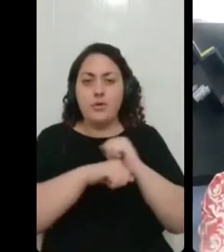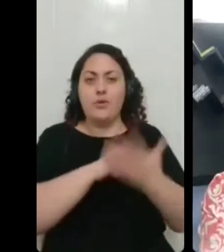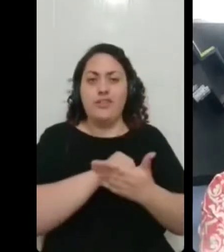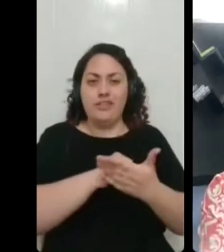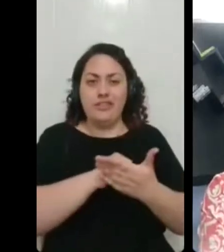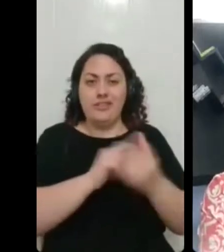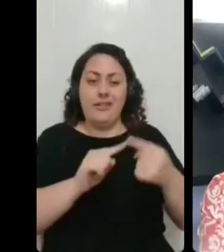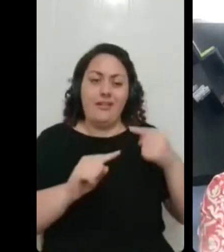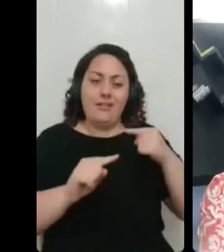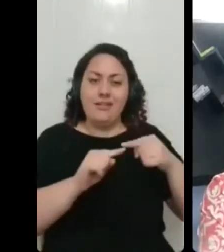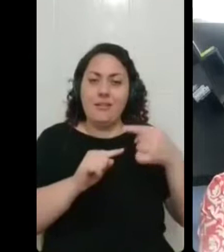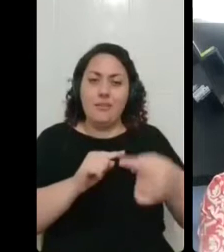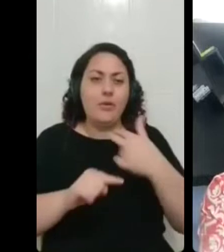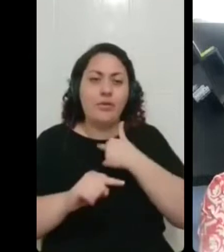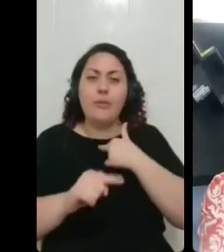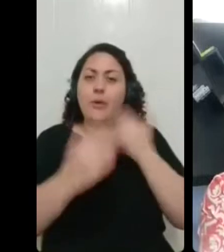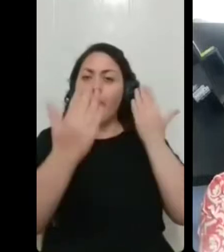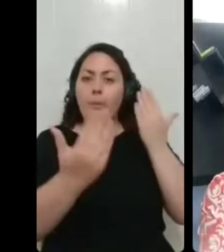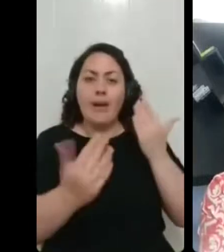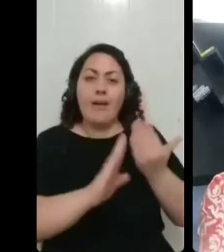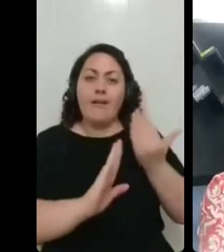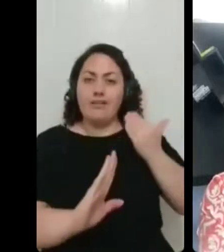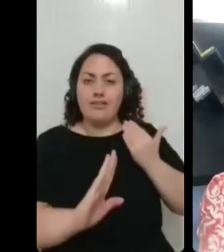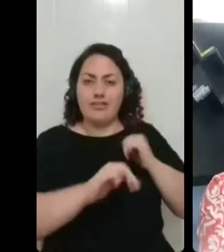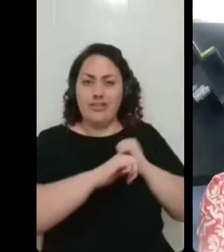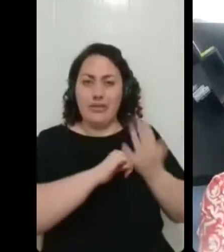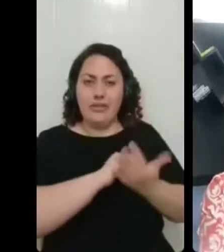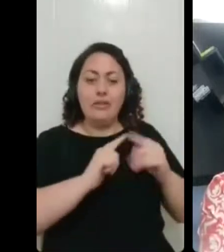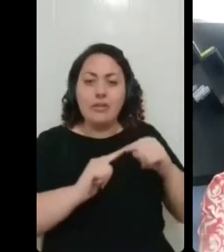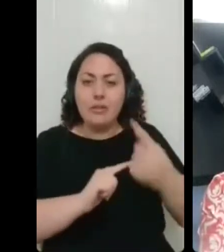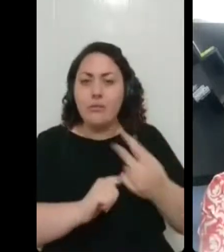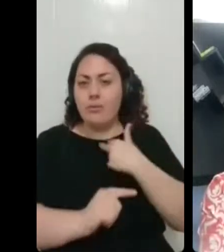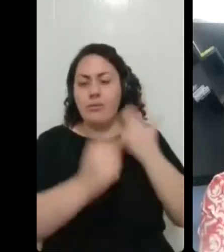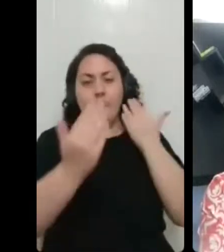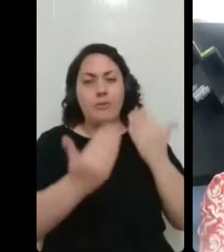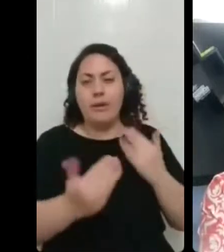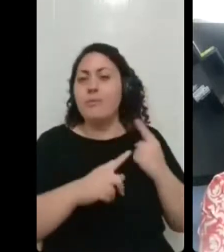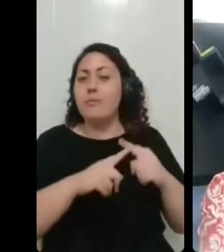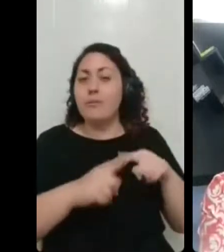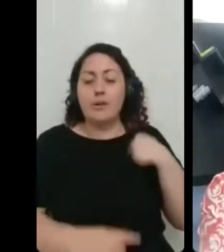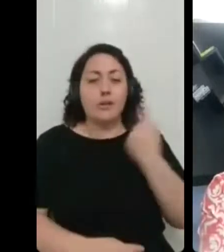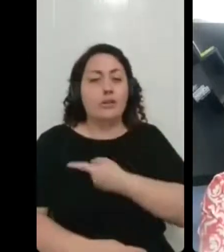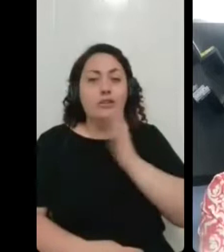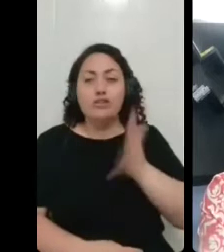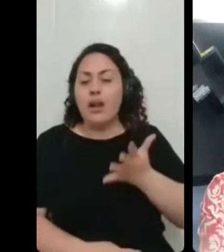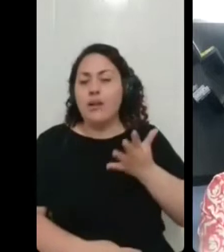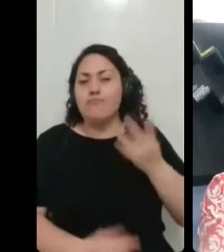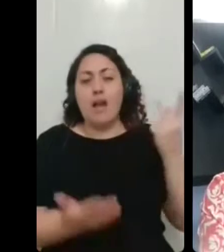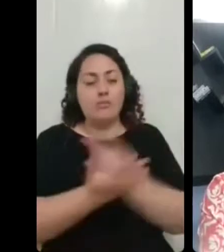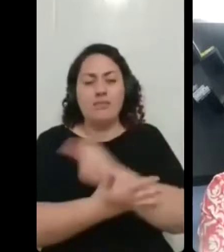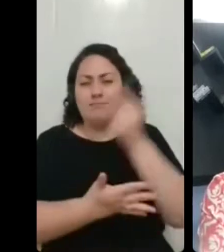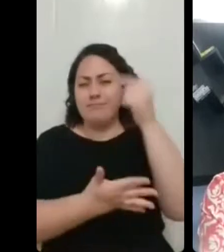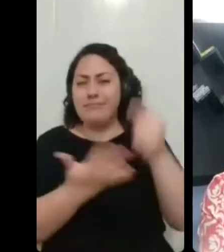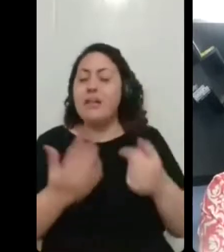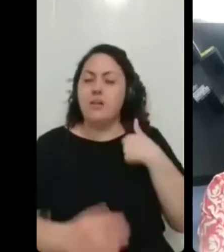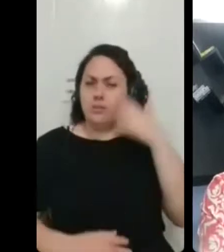com o rendimento que a gente tinha antes porque a gente passou por muita coisa sabe? Eu sei que eu tive o grau